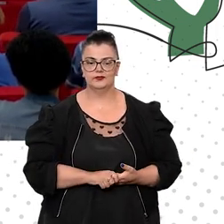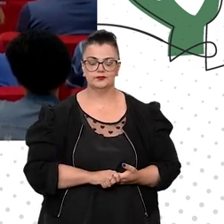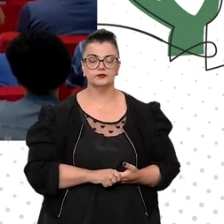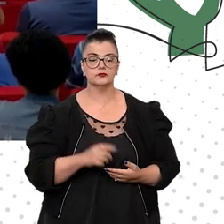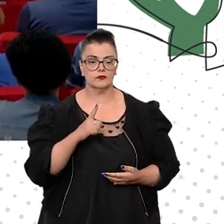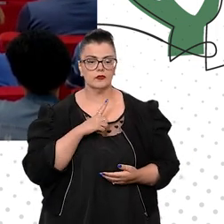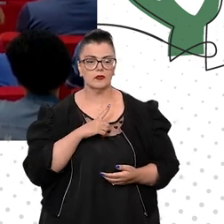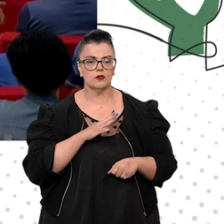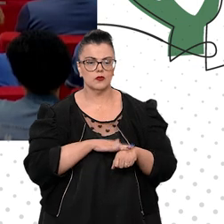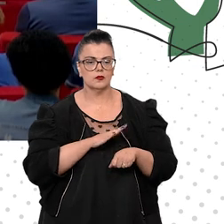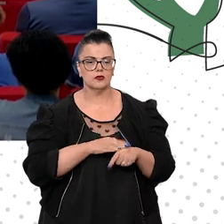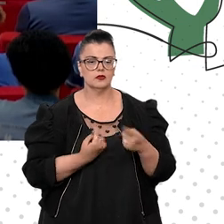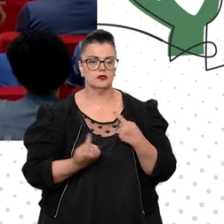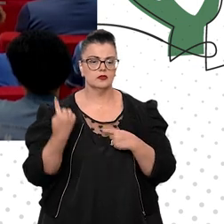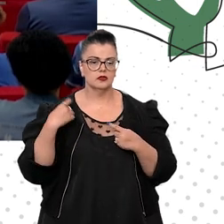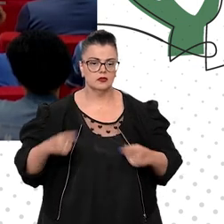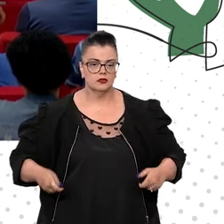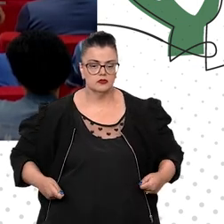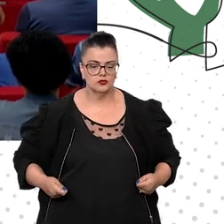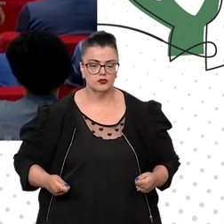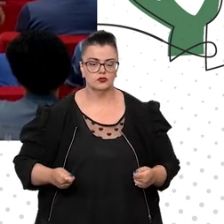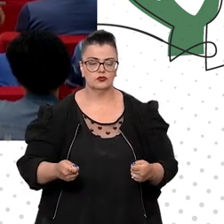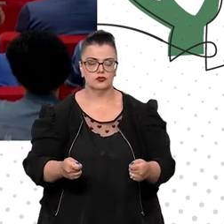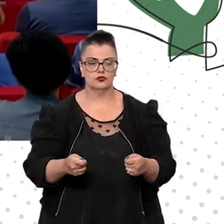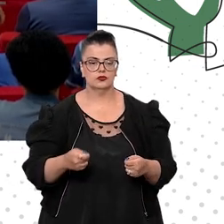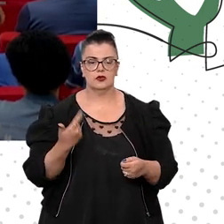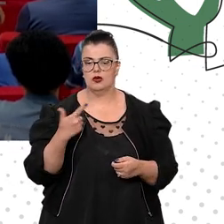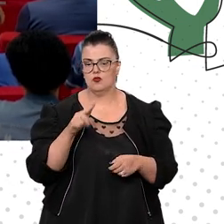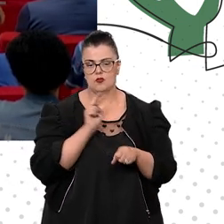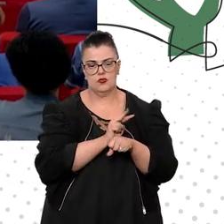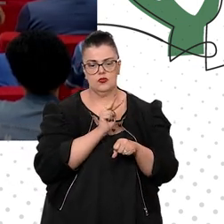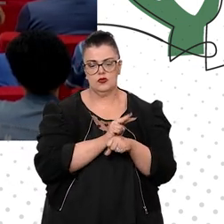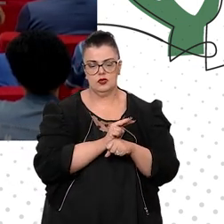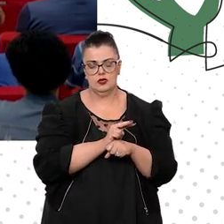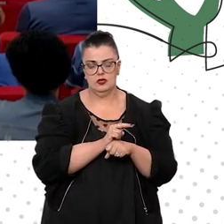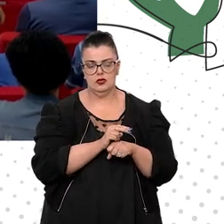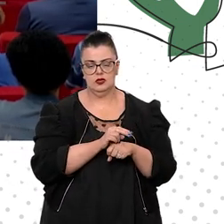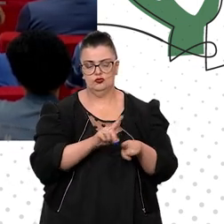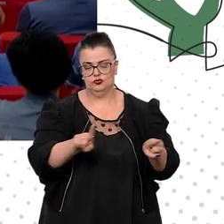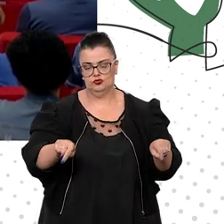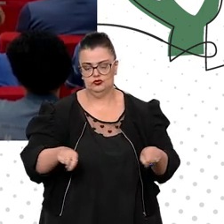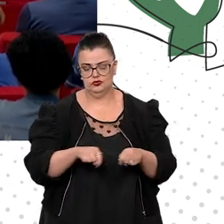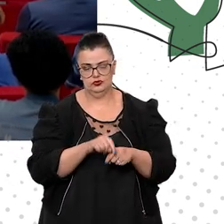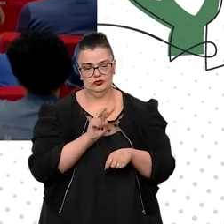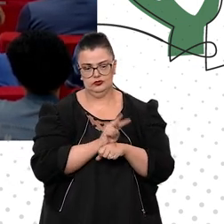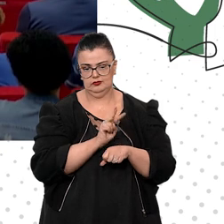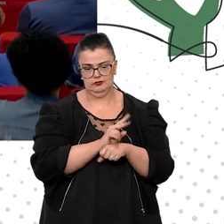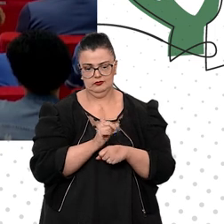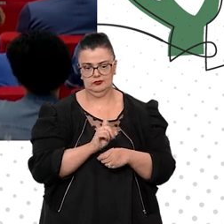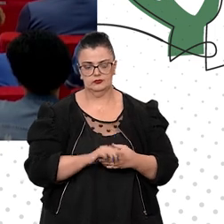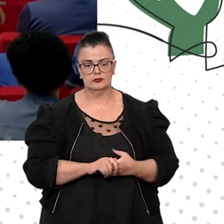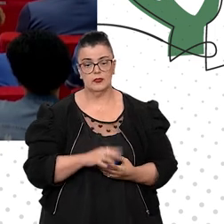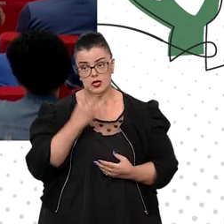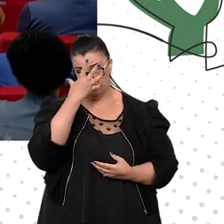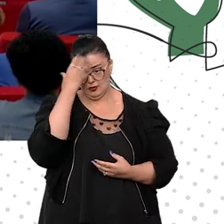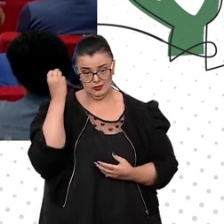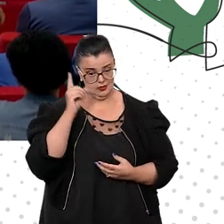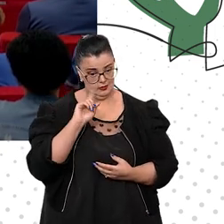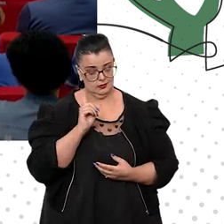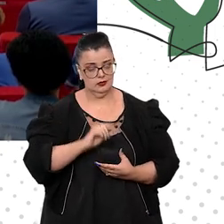época em que os carrinhos sequer protegiam o solo. É bom nós não esquecermos isso,